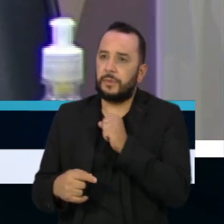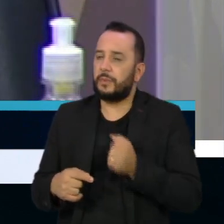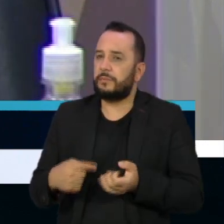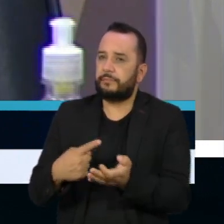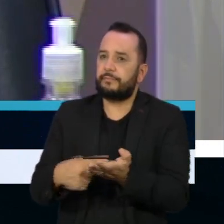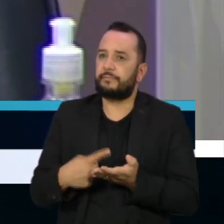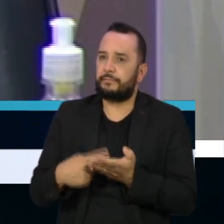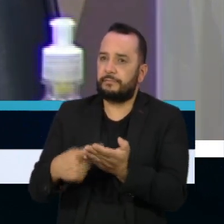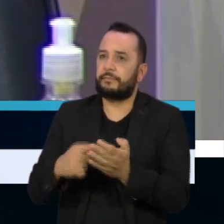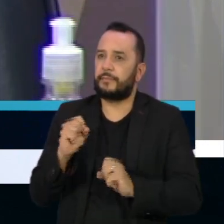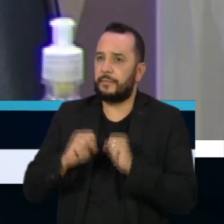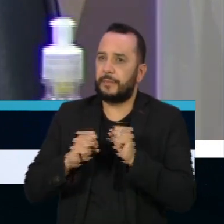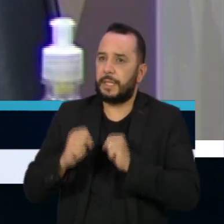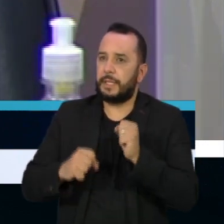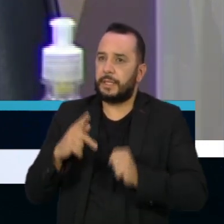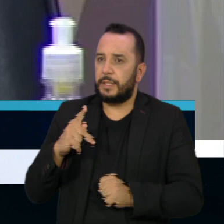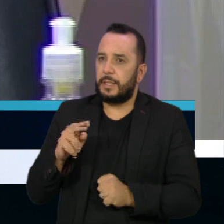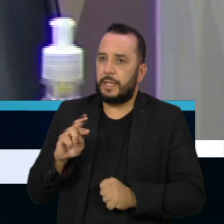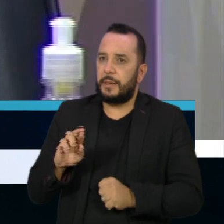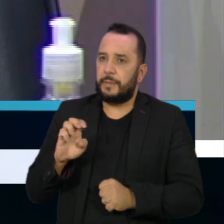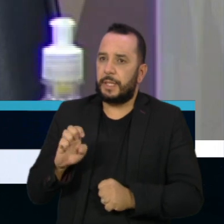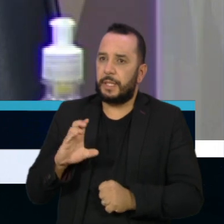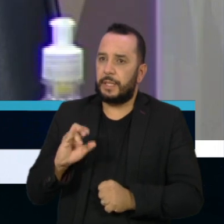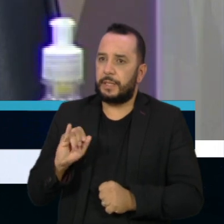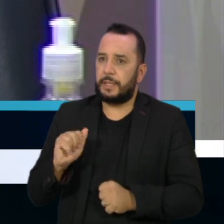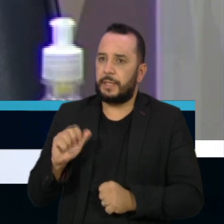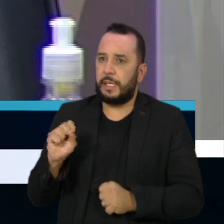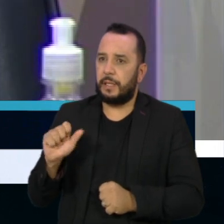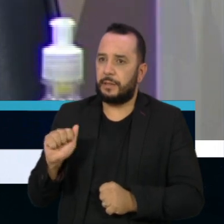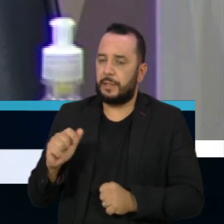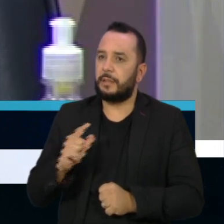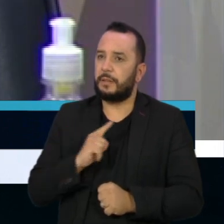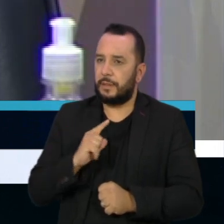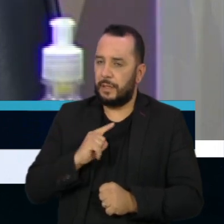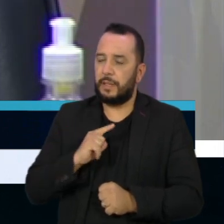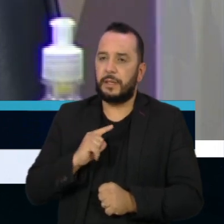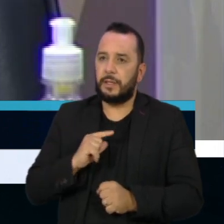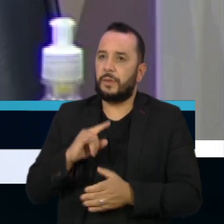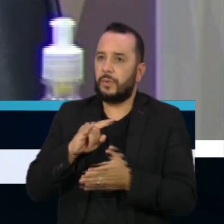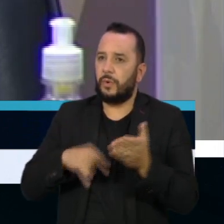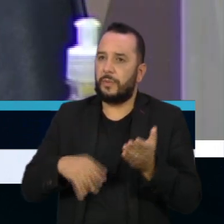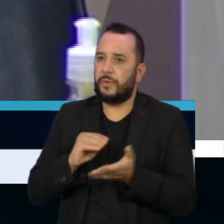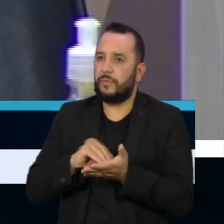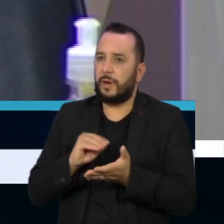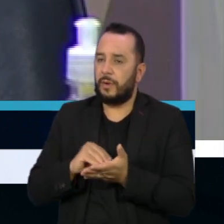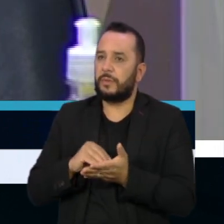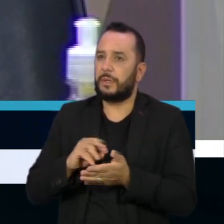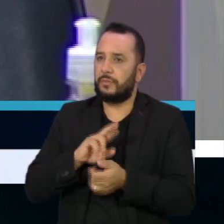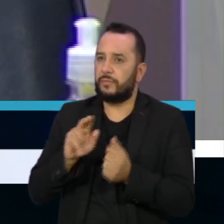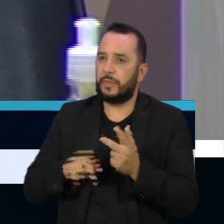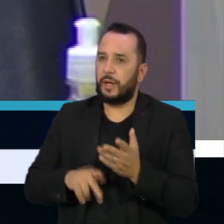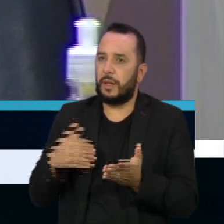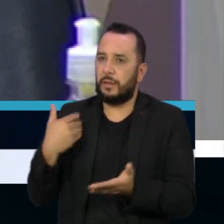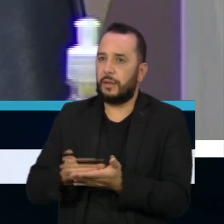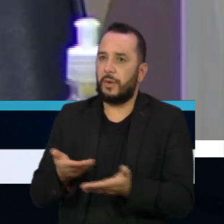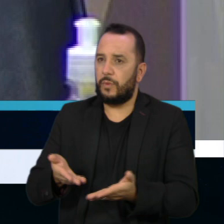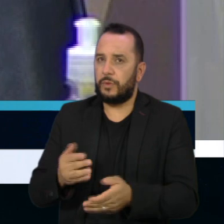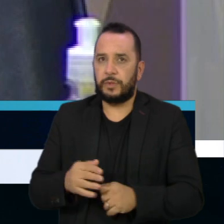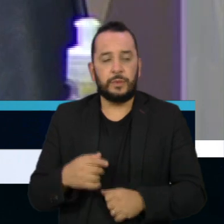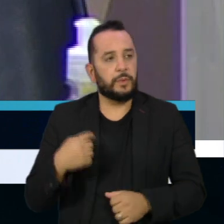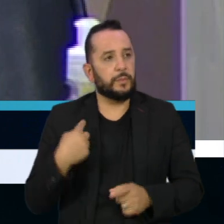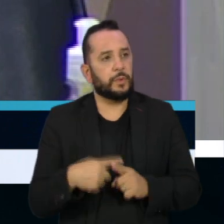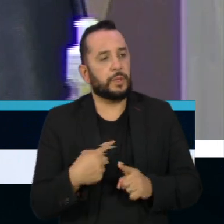com a Precisa, que possui documentação regulatória incompleta até hoje? Justamente pelo fato de que nós